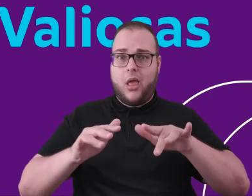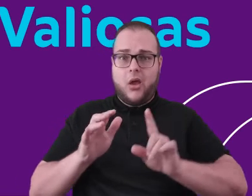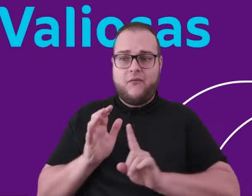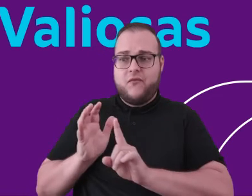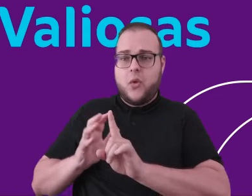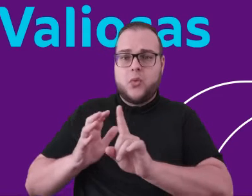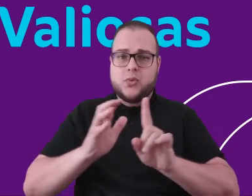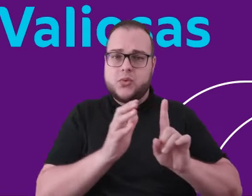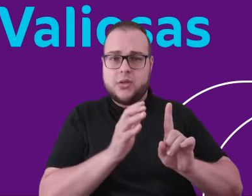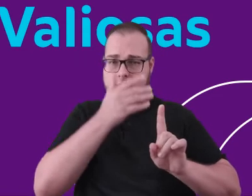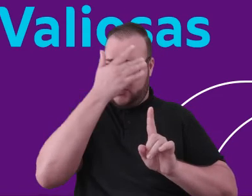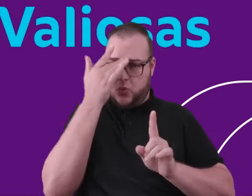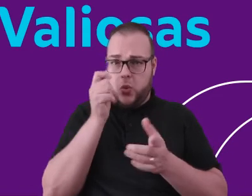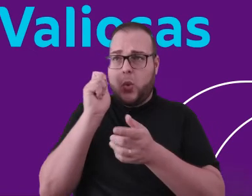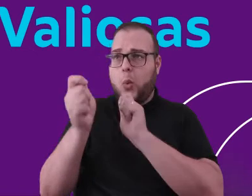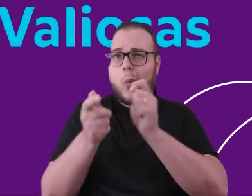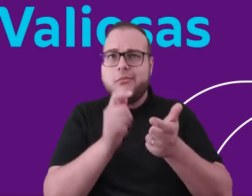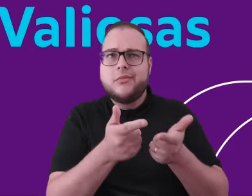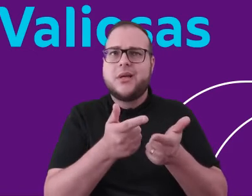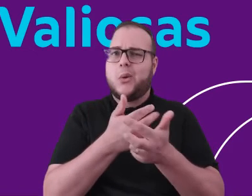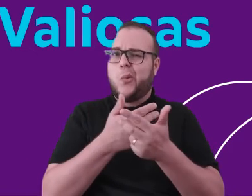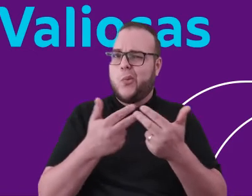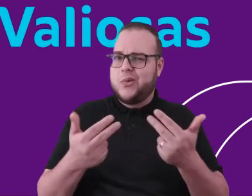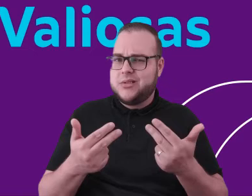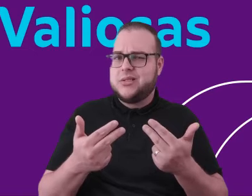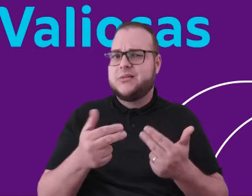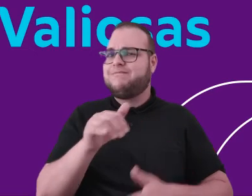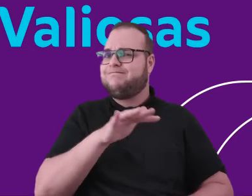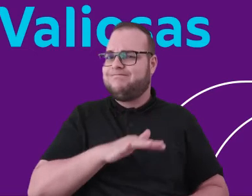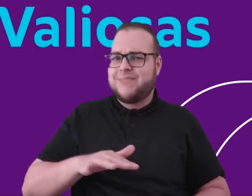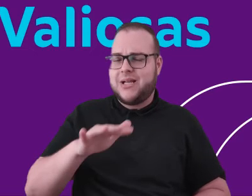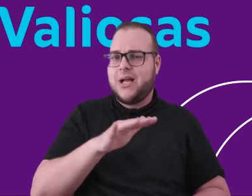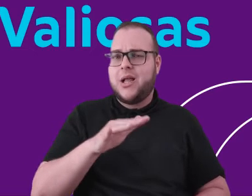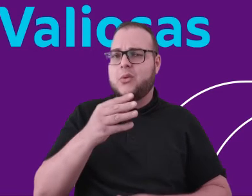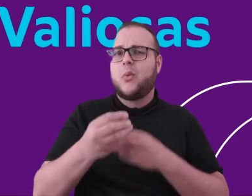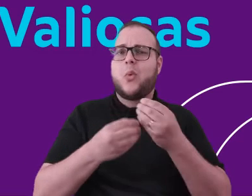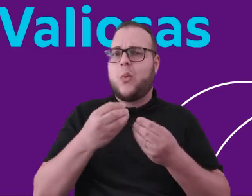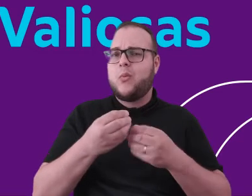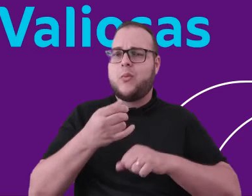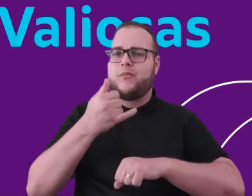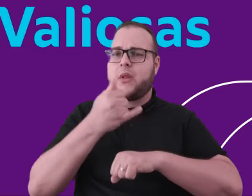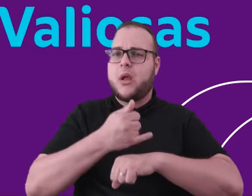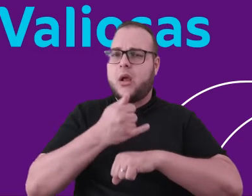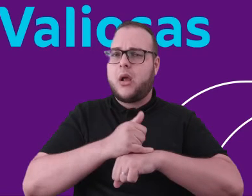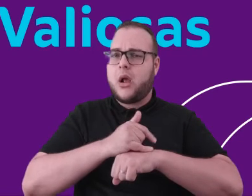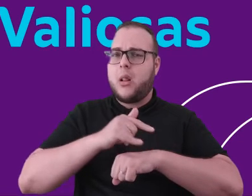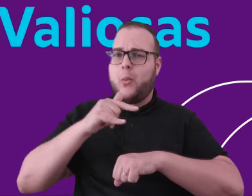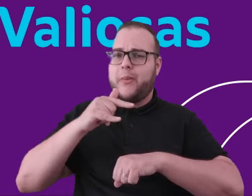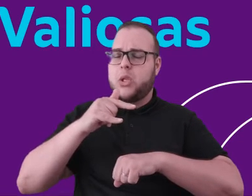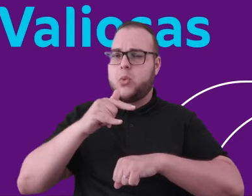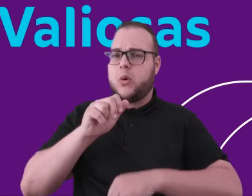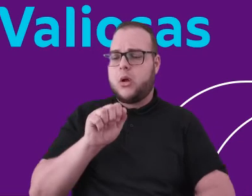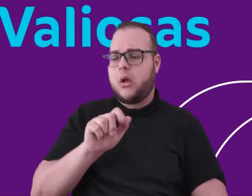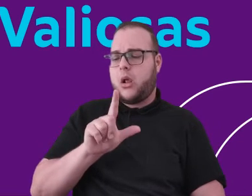impacta os hábitos de consumo e a nossa indústria? E como que isso se aplica ao universo do alumínio? Para falar